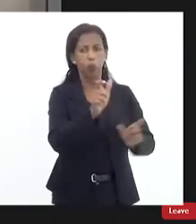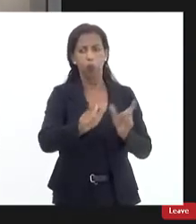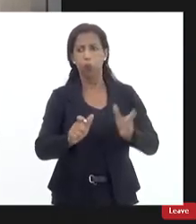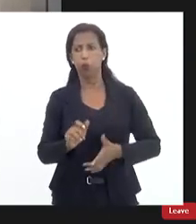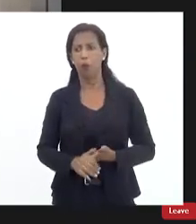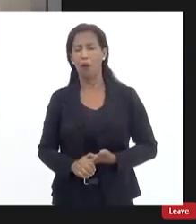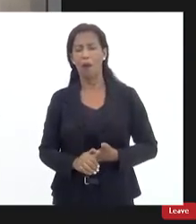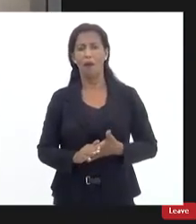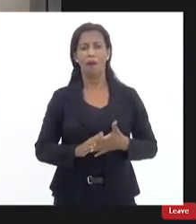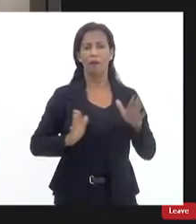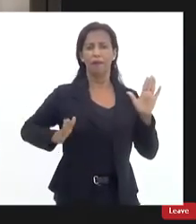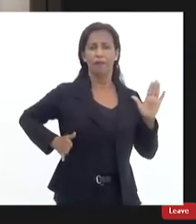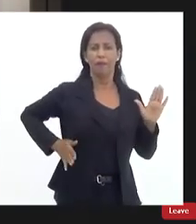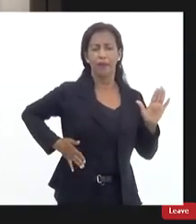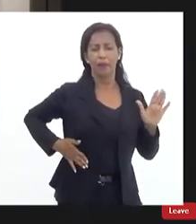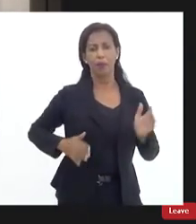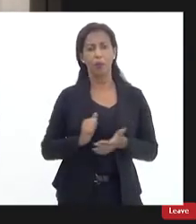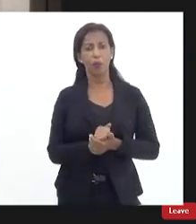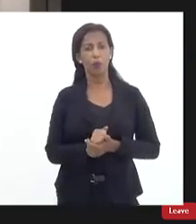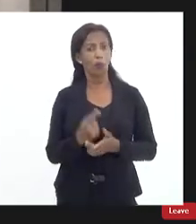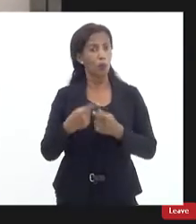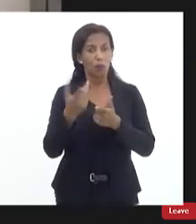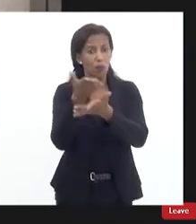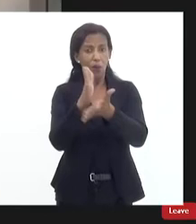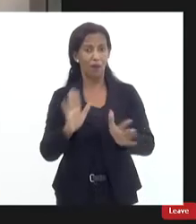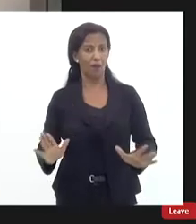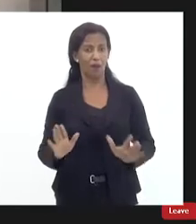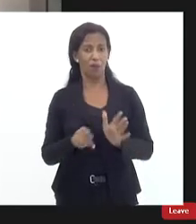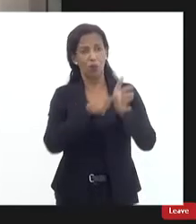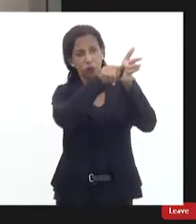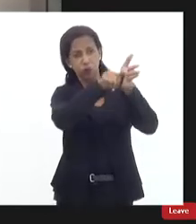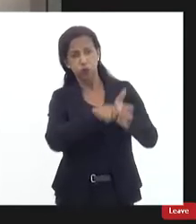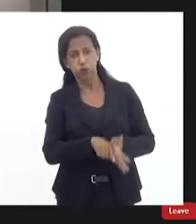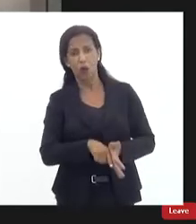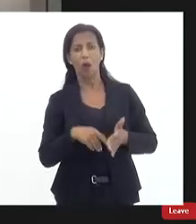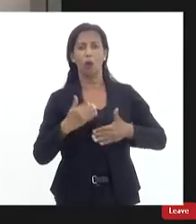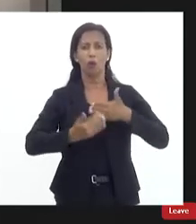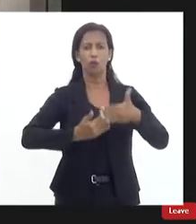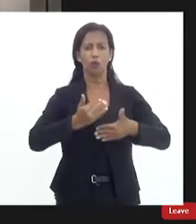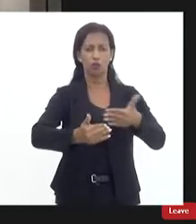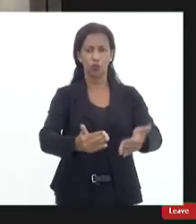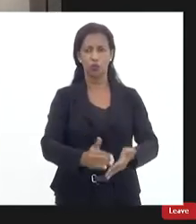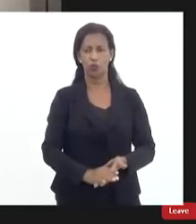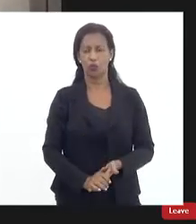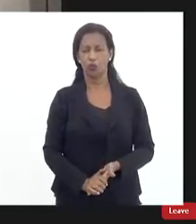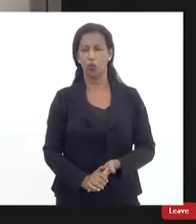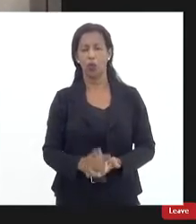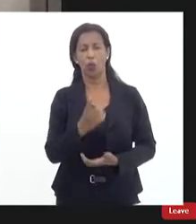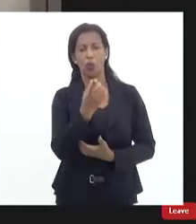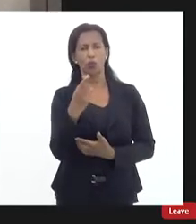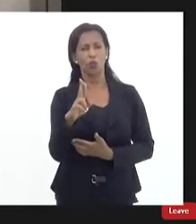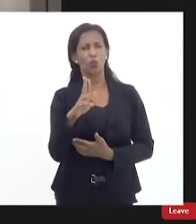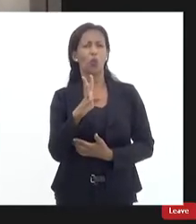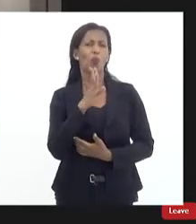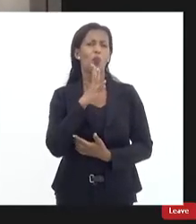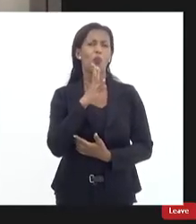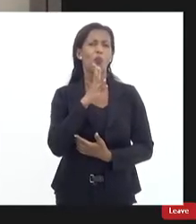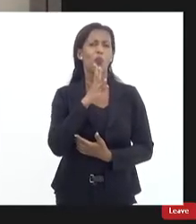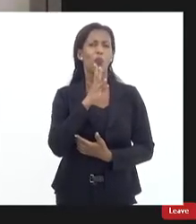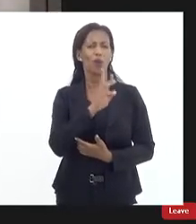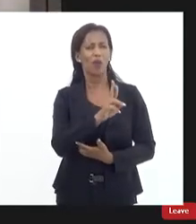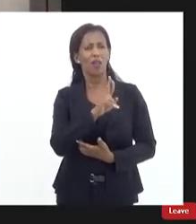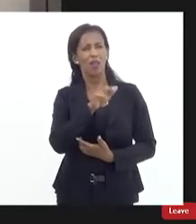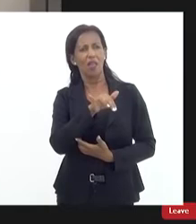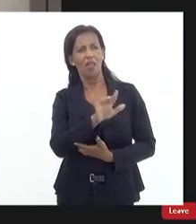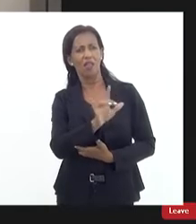supostos marginais por quê? porque nós não acabamos a apuração e a apuração é muito séria o doutor André Cardoso eu conheço de longa data e o doutor